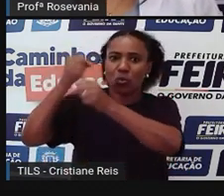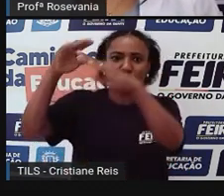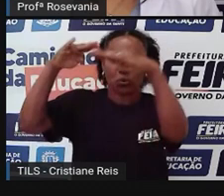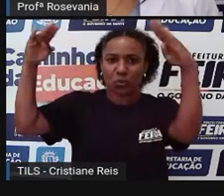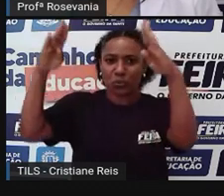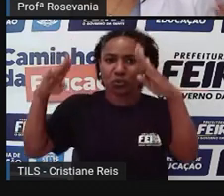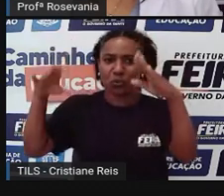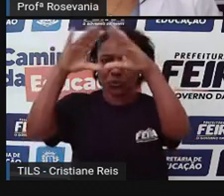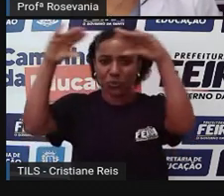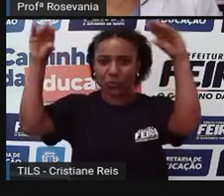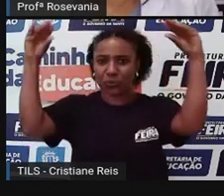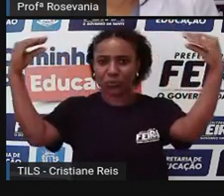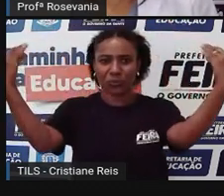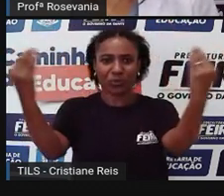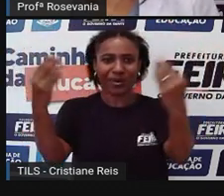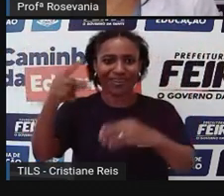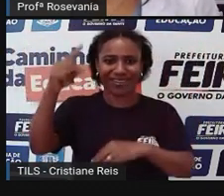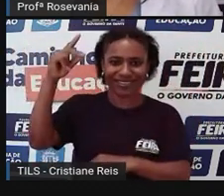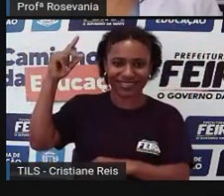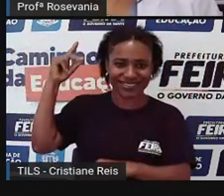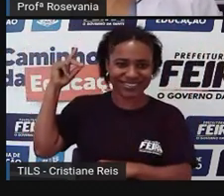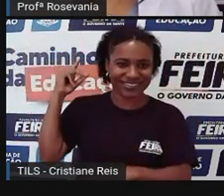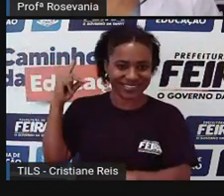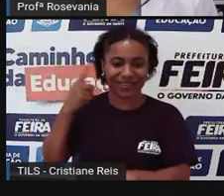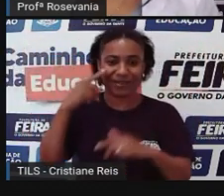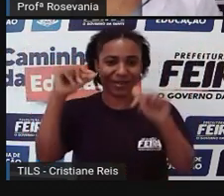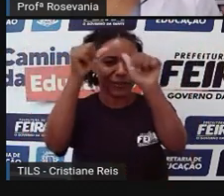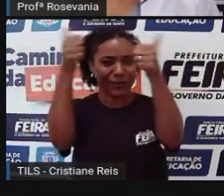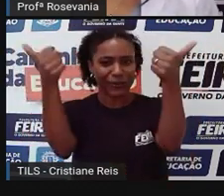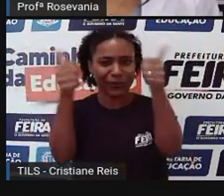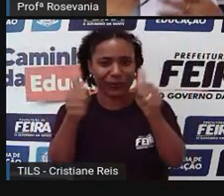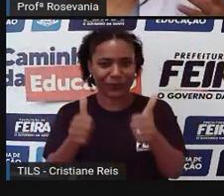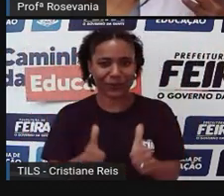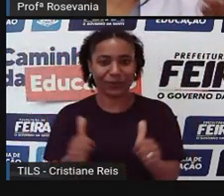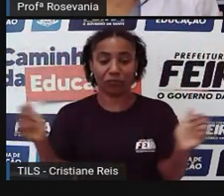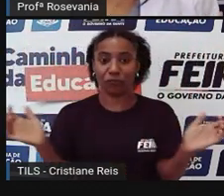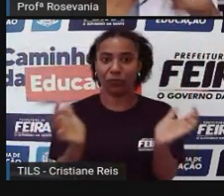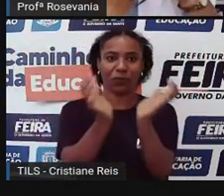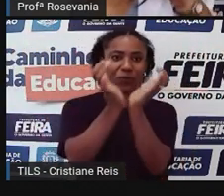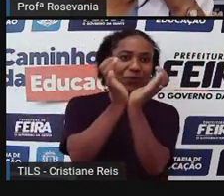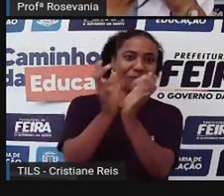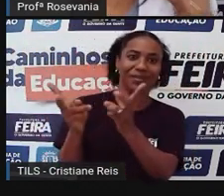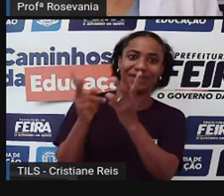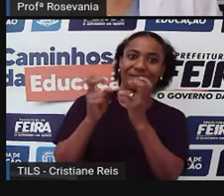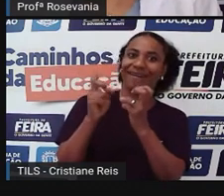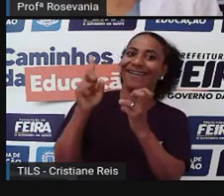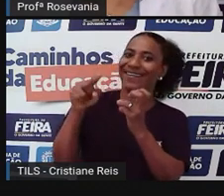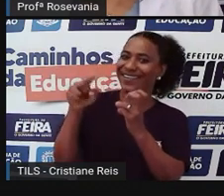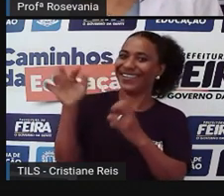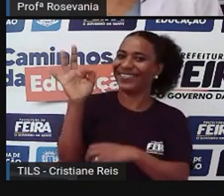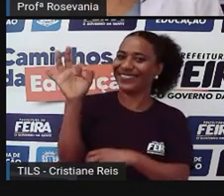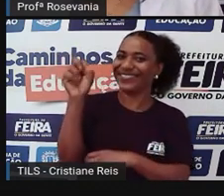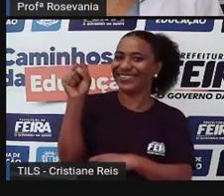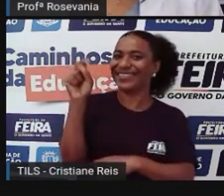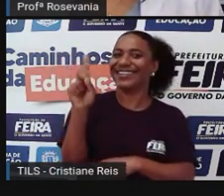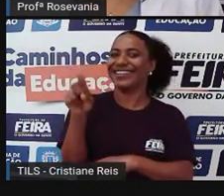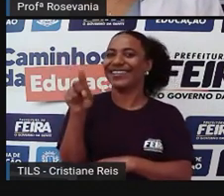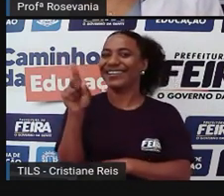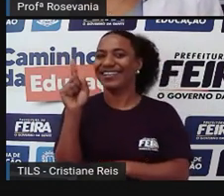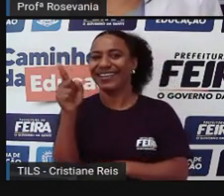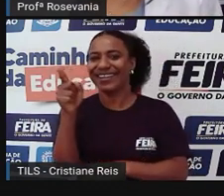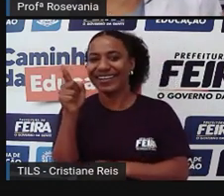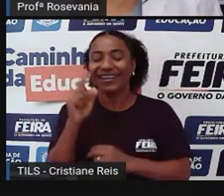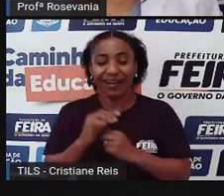monumentos que identificam logo ali aquela cidade, que dá aquele ad que diz, olha, cheguei em Feira de Santana.